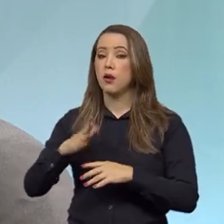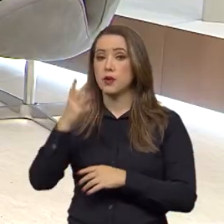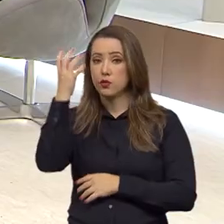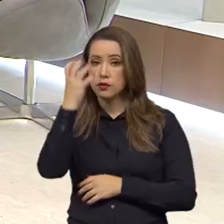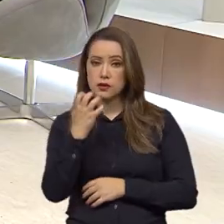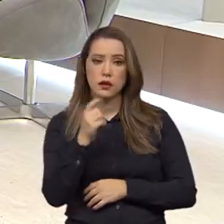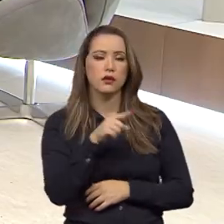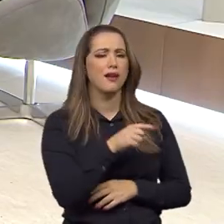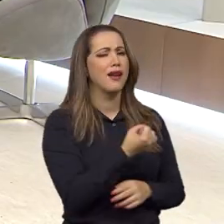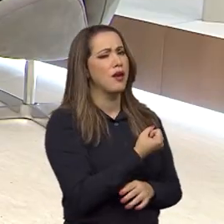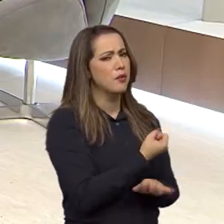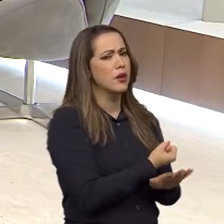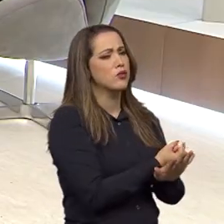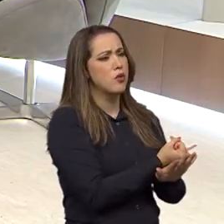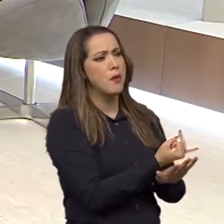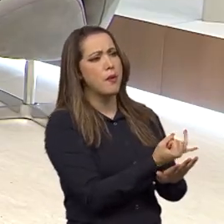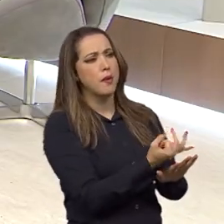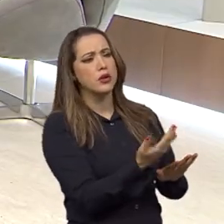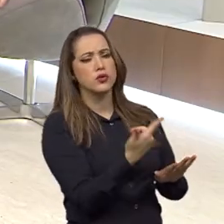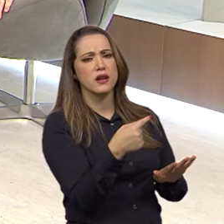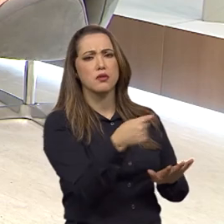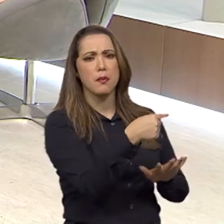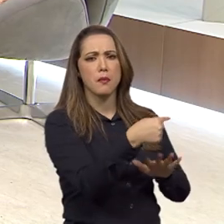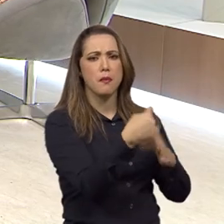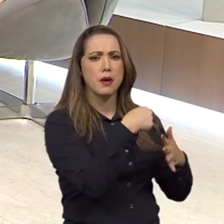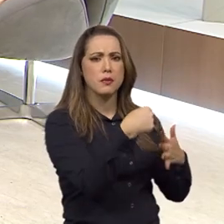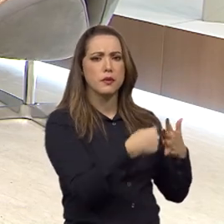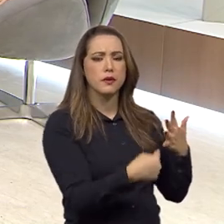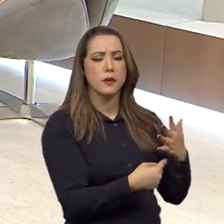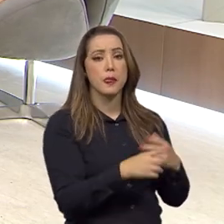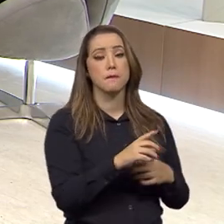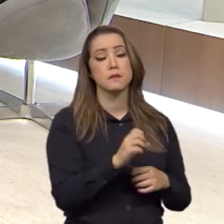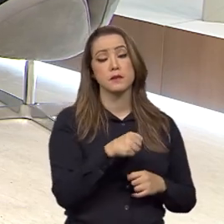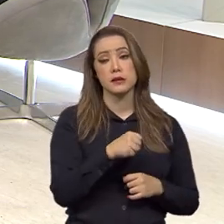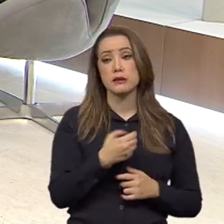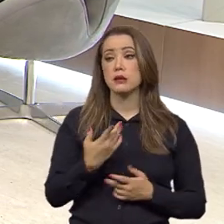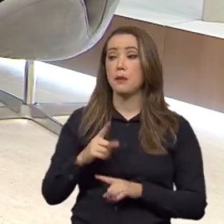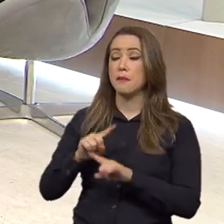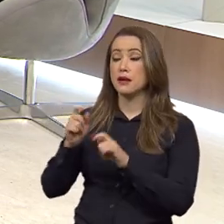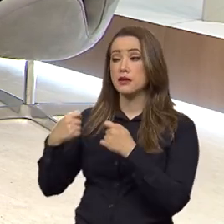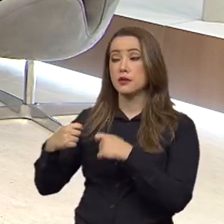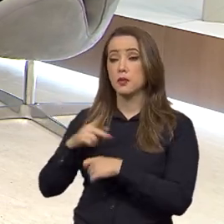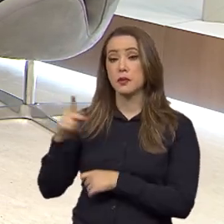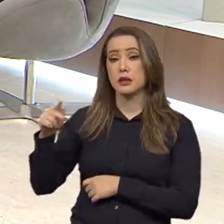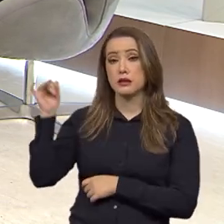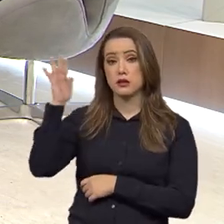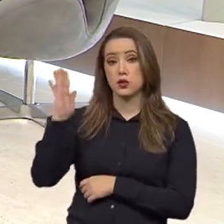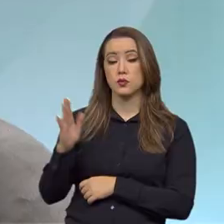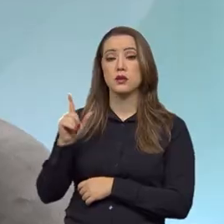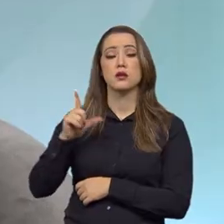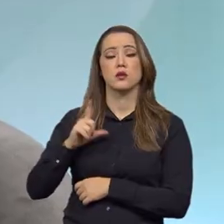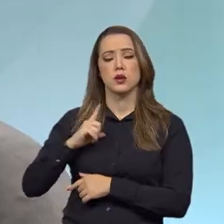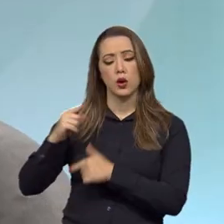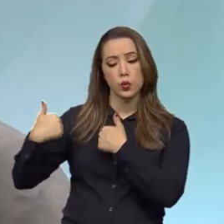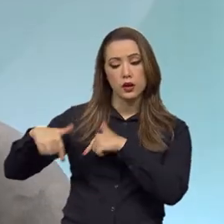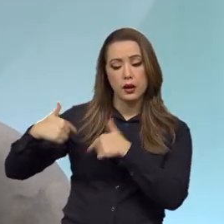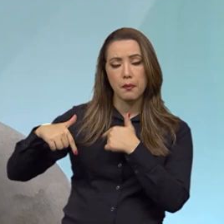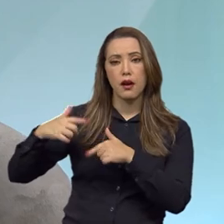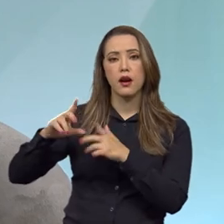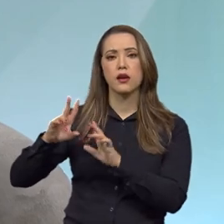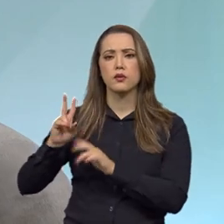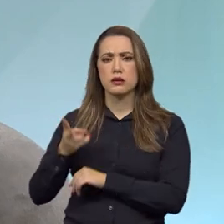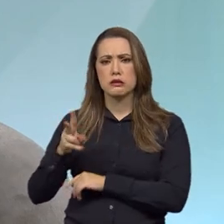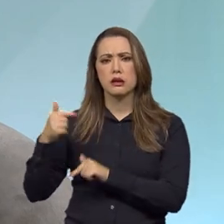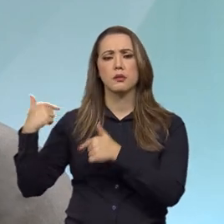variáveis que envolvem essa Muitas variáveis que envolvem, mas obviamente o presidente tem o seu papel, ele vem desempenhando com galhardia, com muita